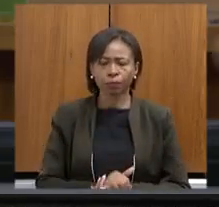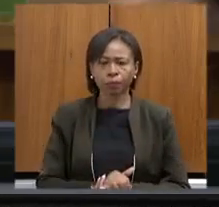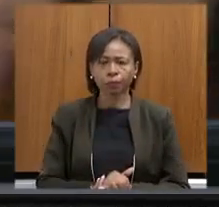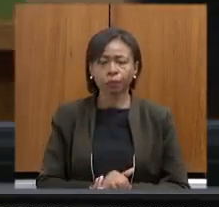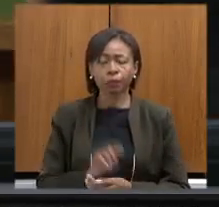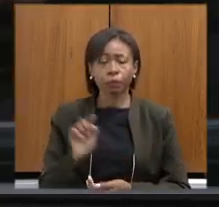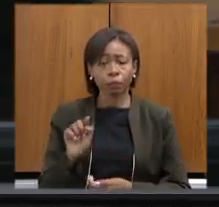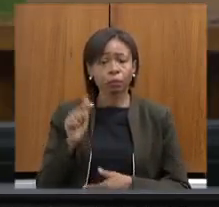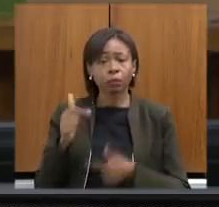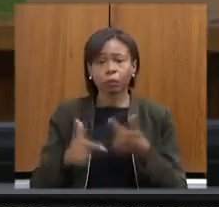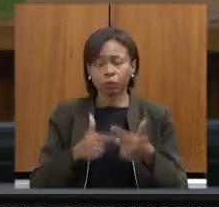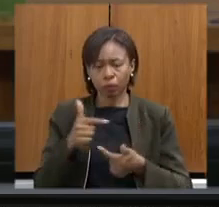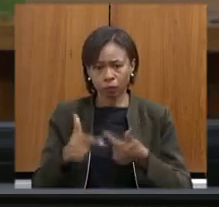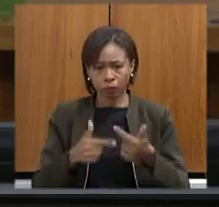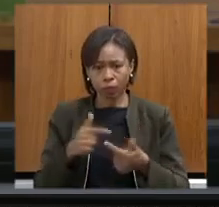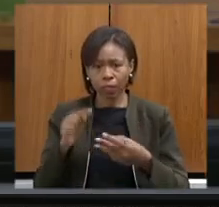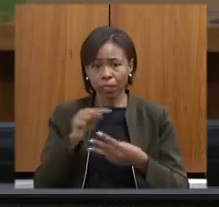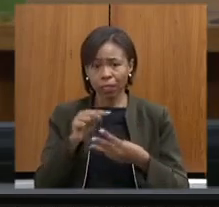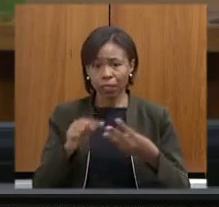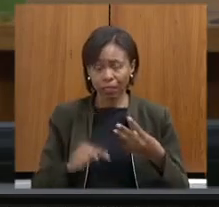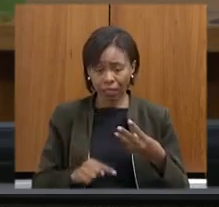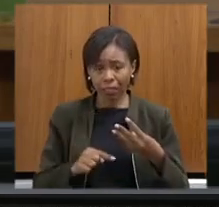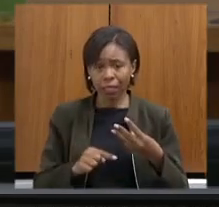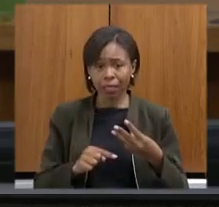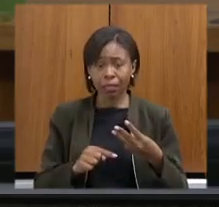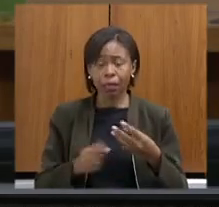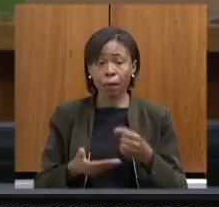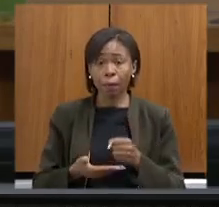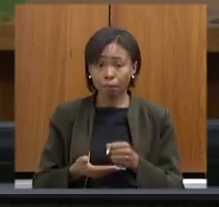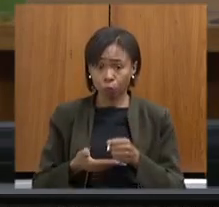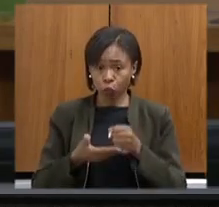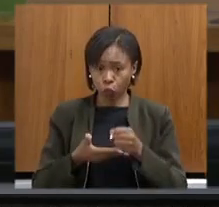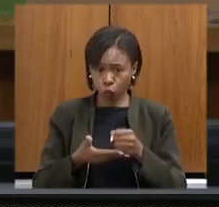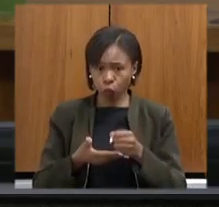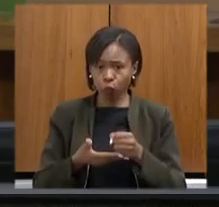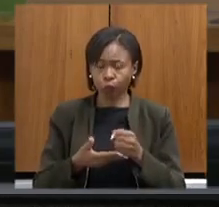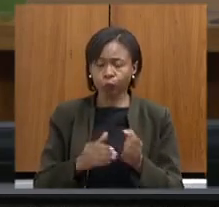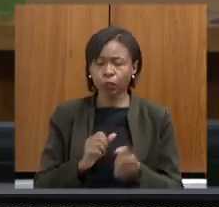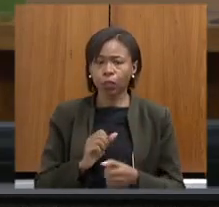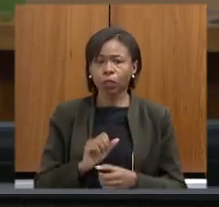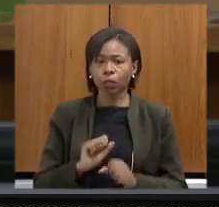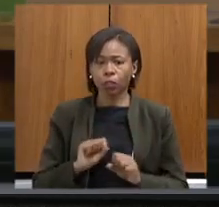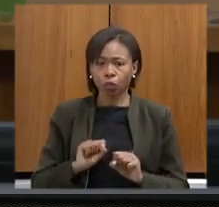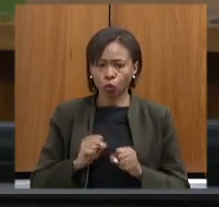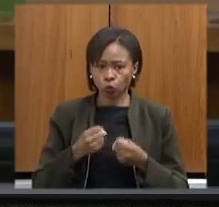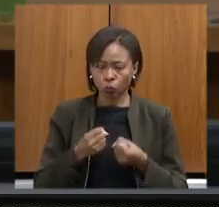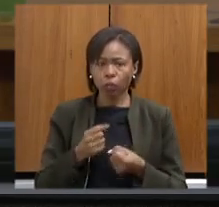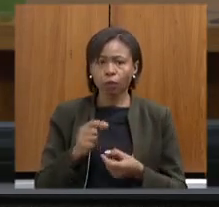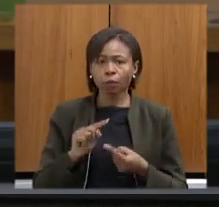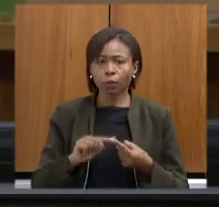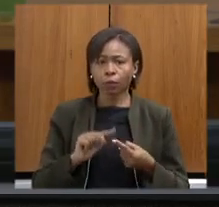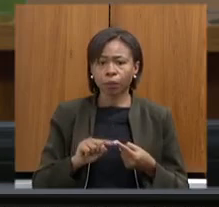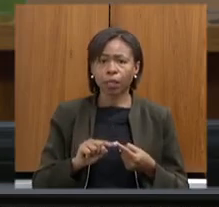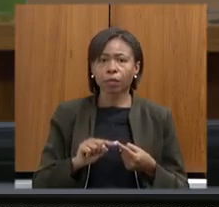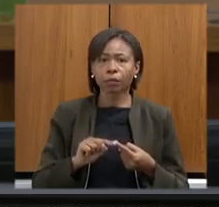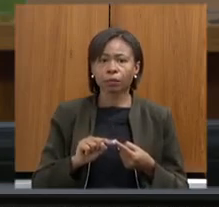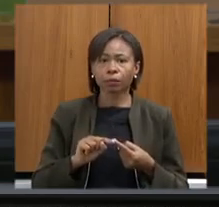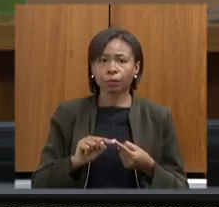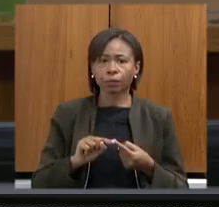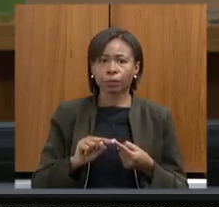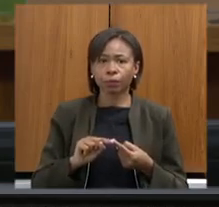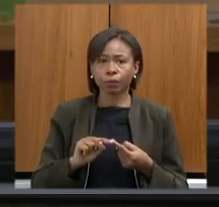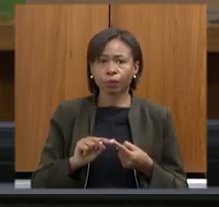trabalho ele tem três pilares estruturantes o primeiro é da restauração florestal da agenda